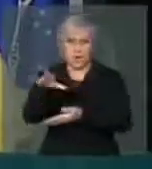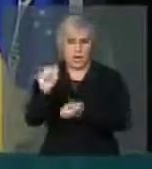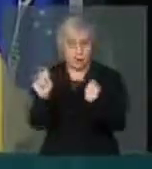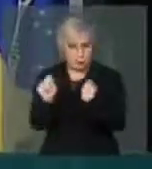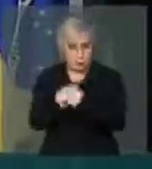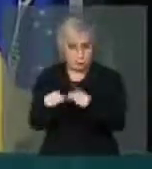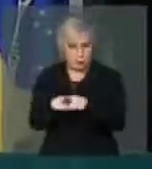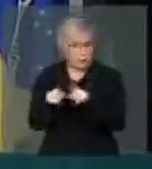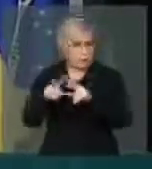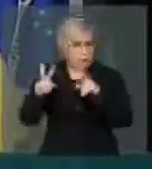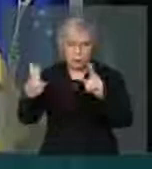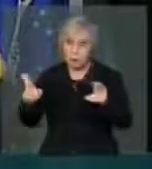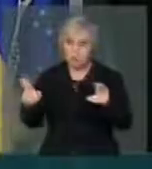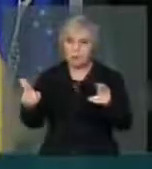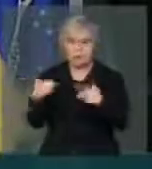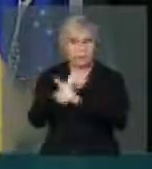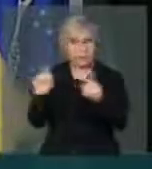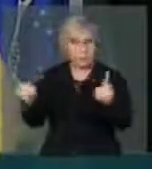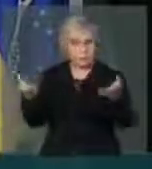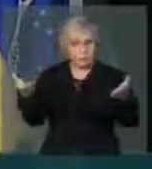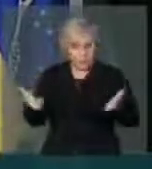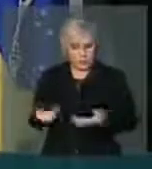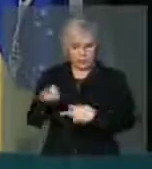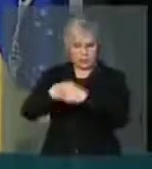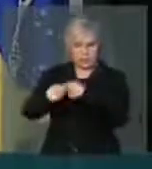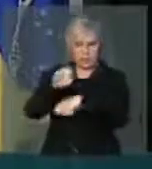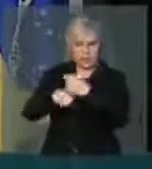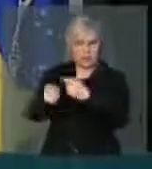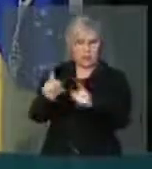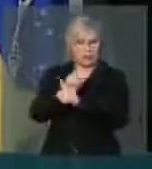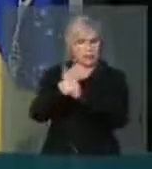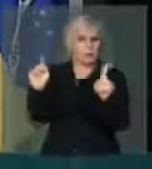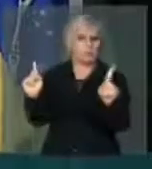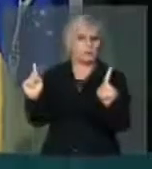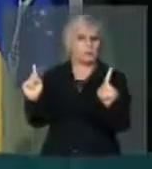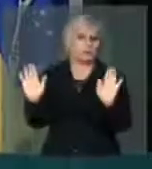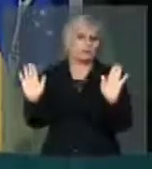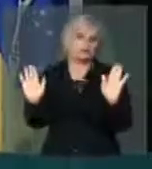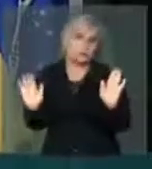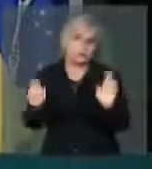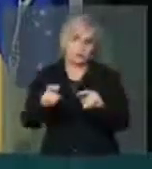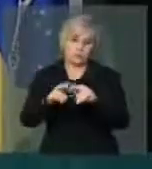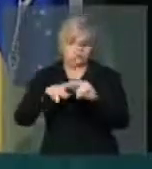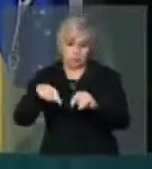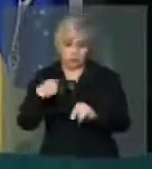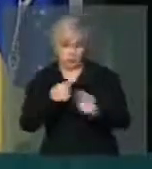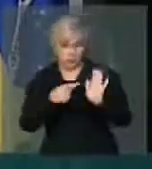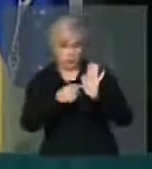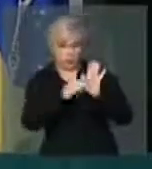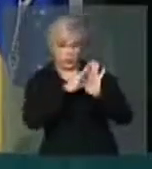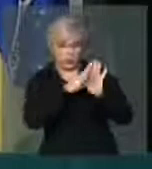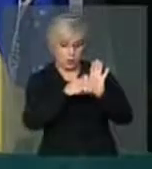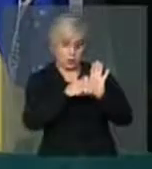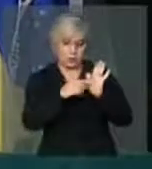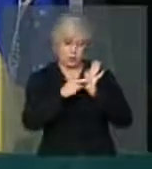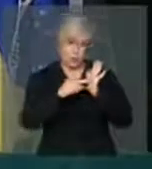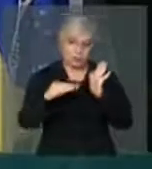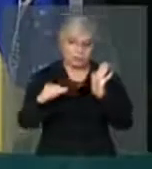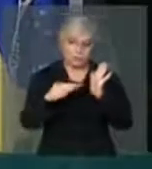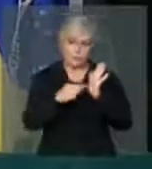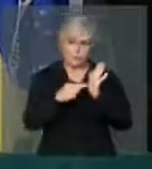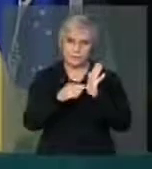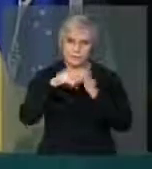tornar isso um balcão de negócios. Então, na nossa emenda, no nosso destaque...